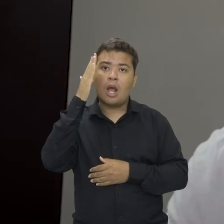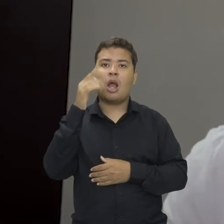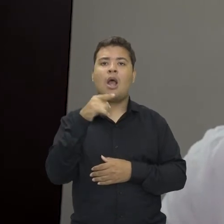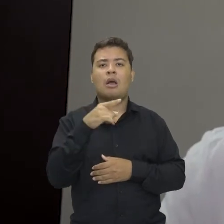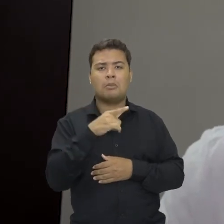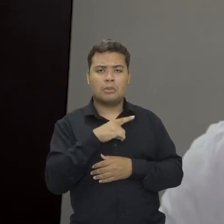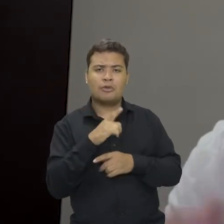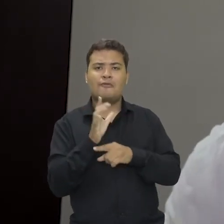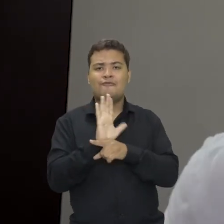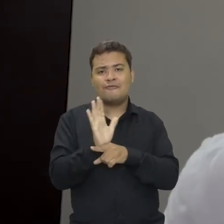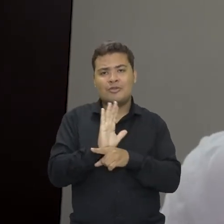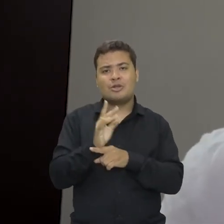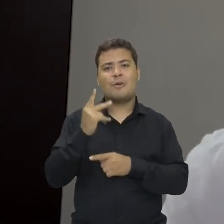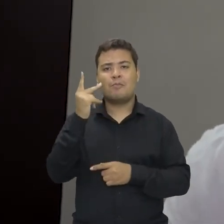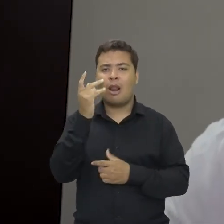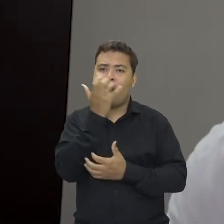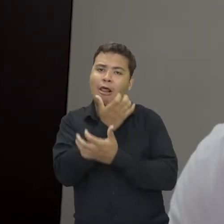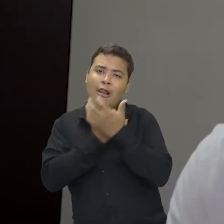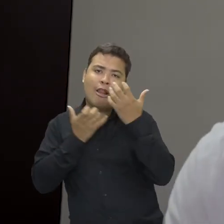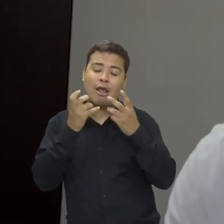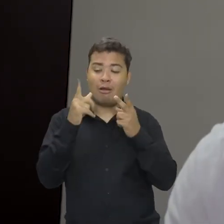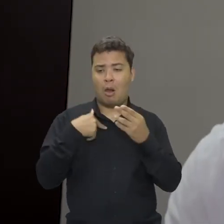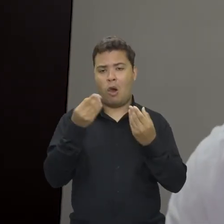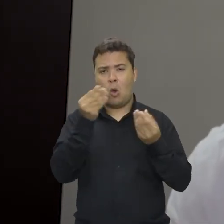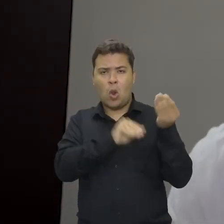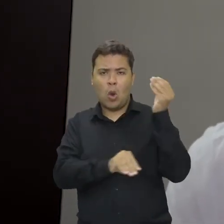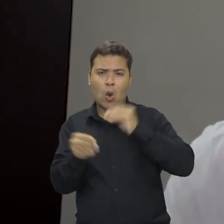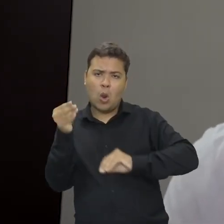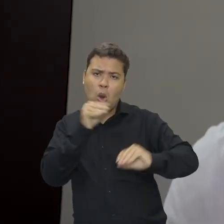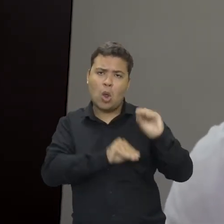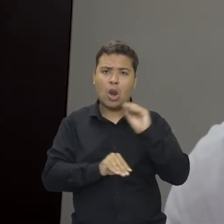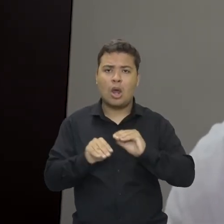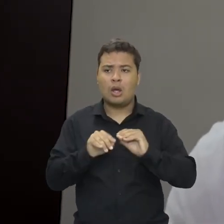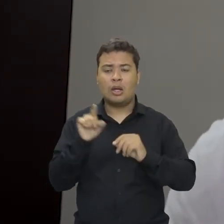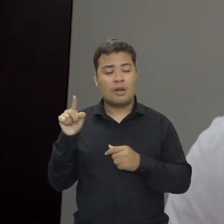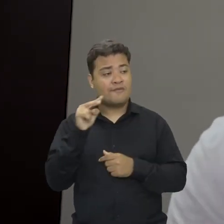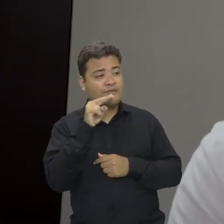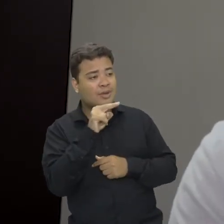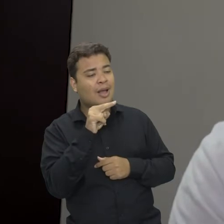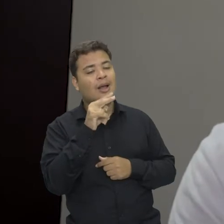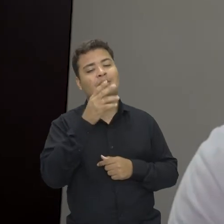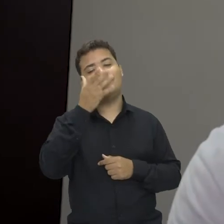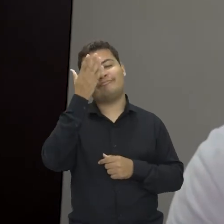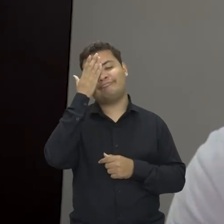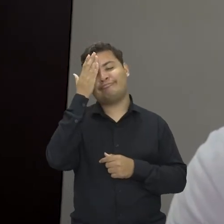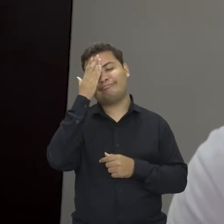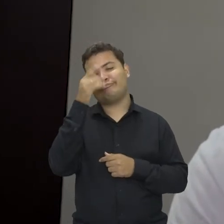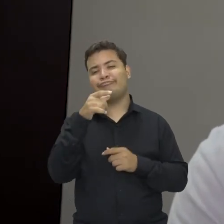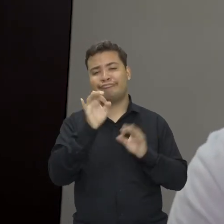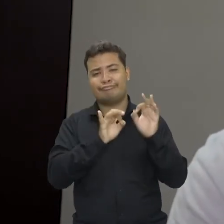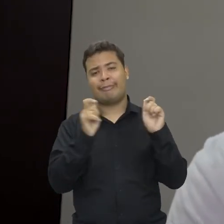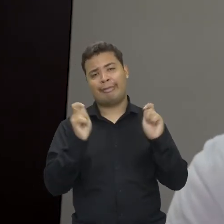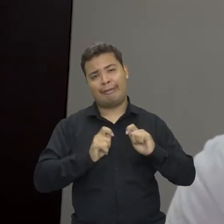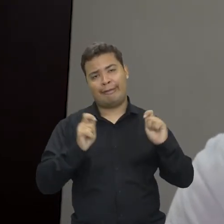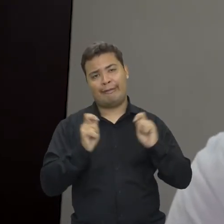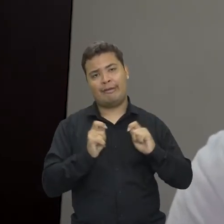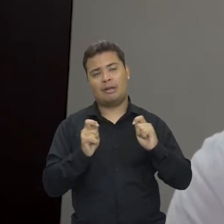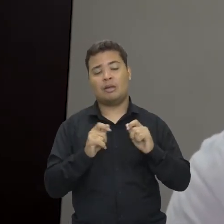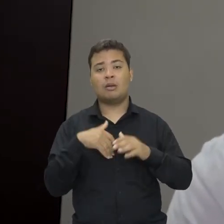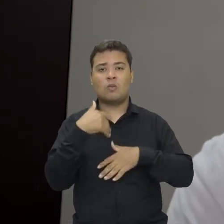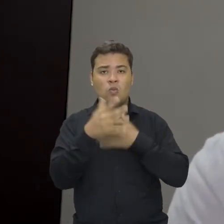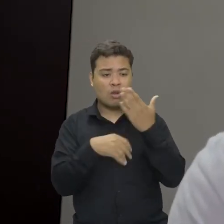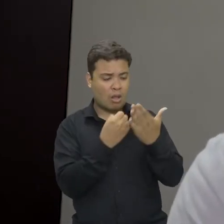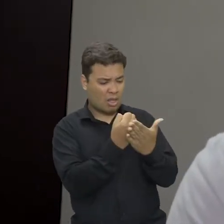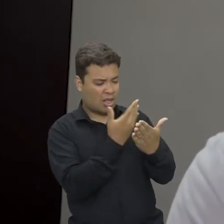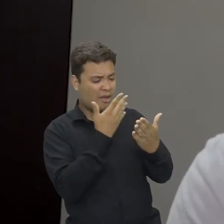videozinho de um político cantando uma musiquinha como acontece nos meus vídeos, ela vai saber que isso é possível de ser feito e aquele conteúdo